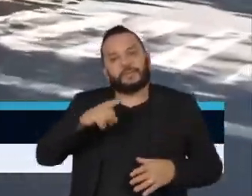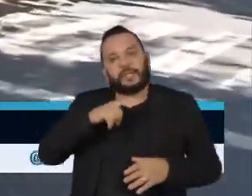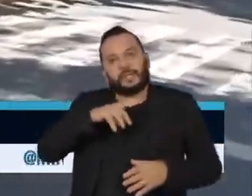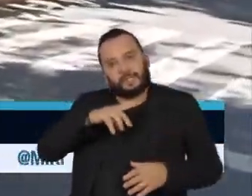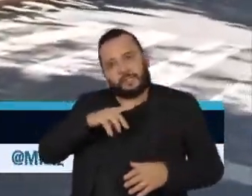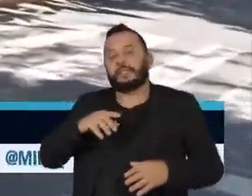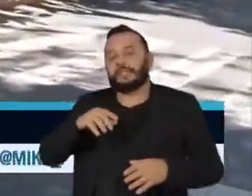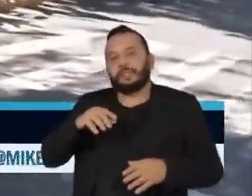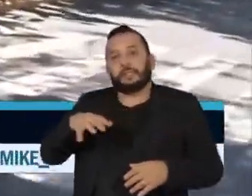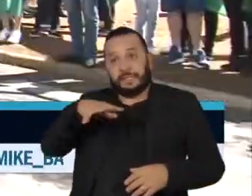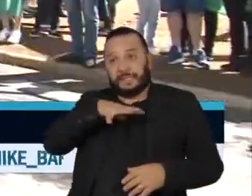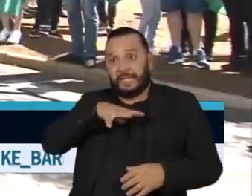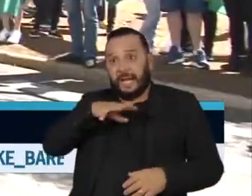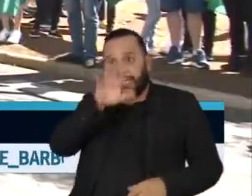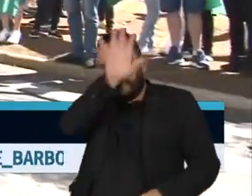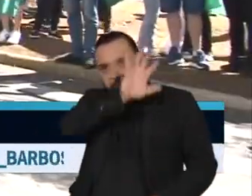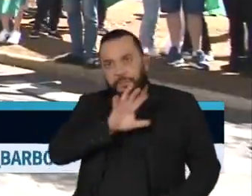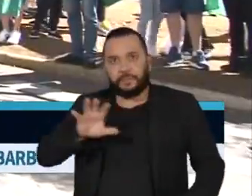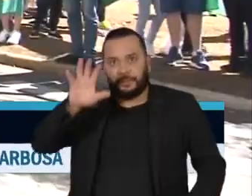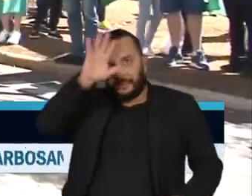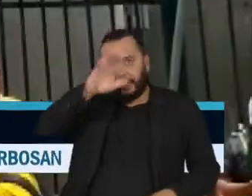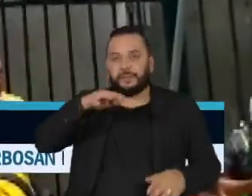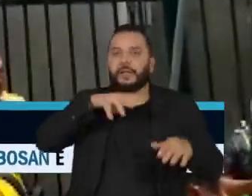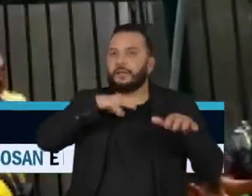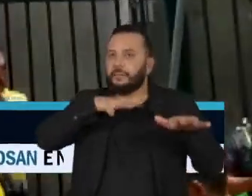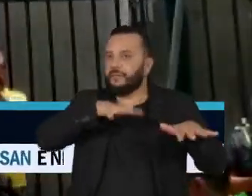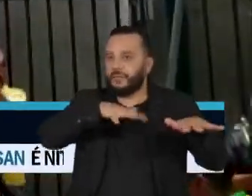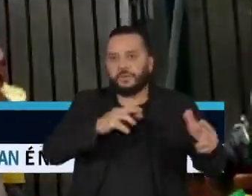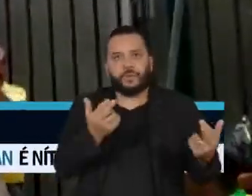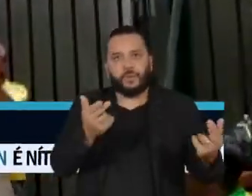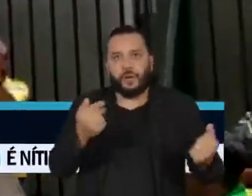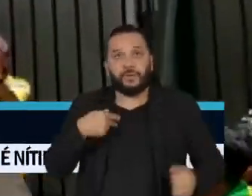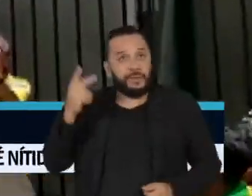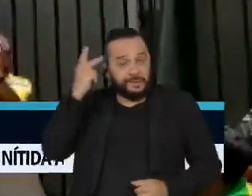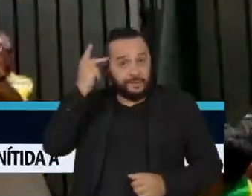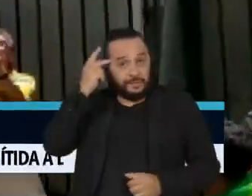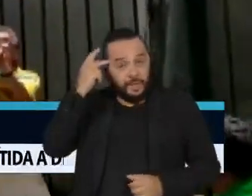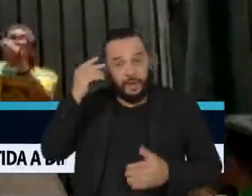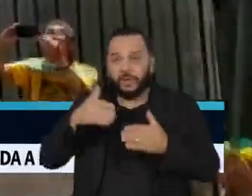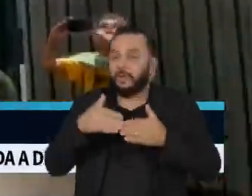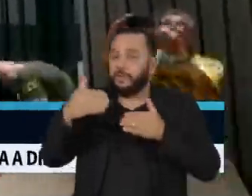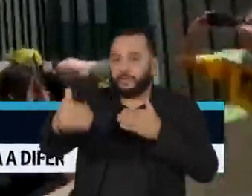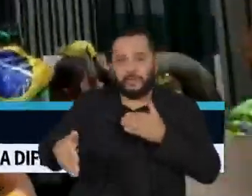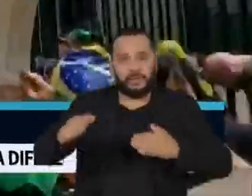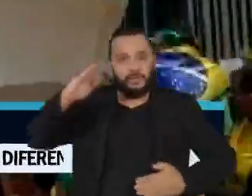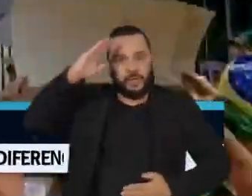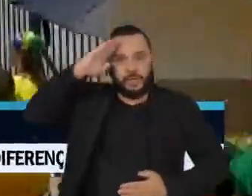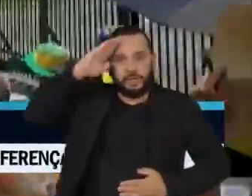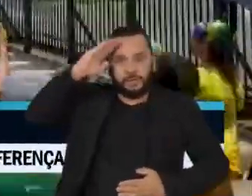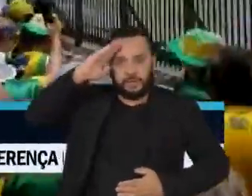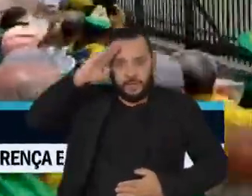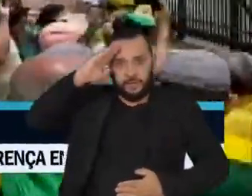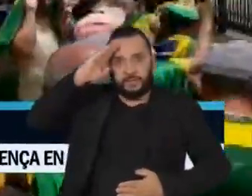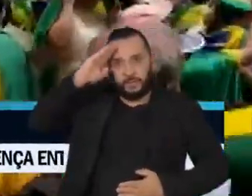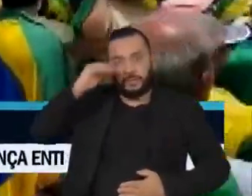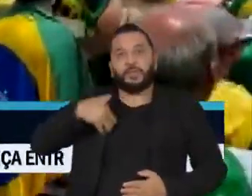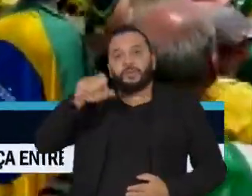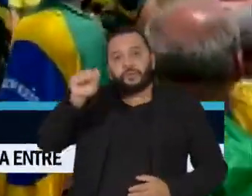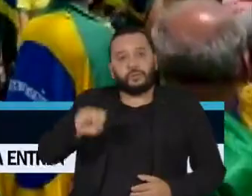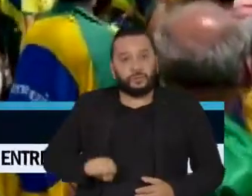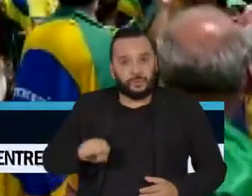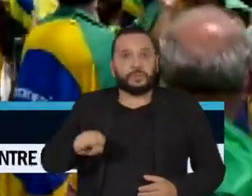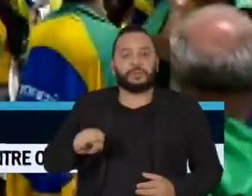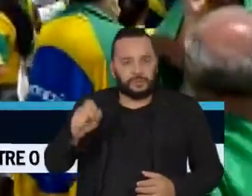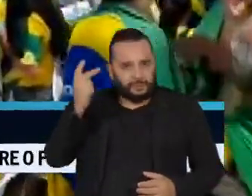país registraram manifestações semelhantes. Em São Paulo, se reuniram em frente ao comando do Exército, na zona sul da